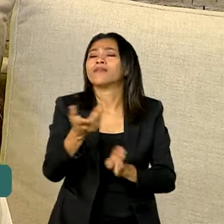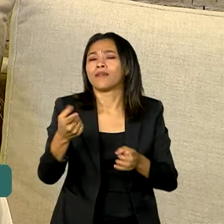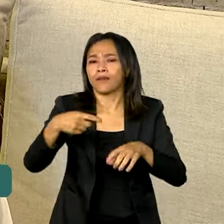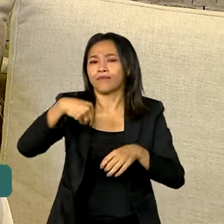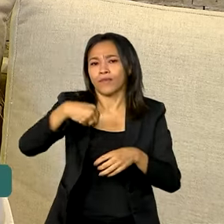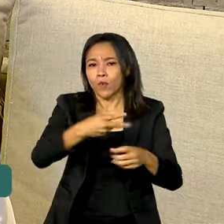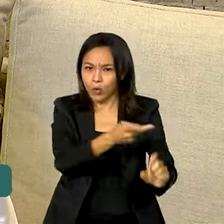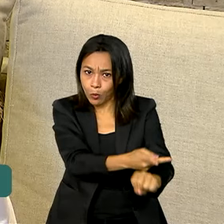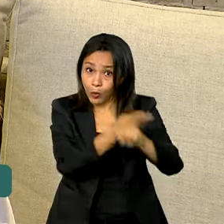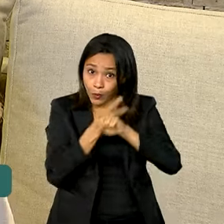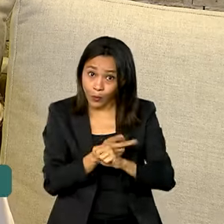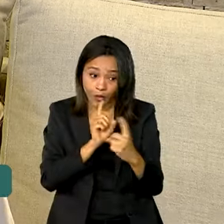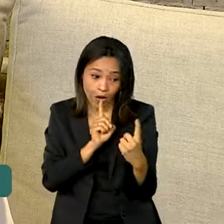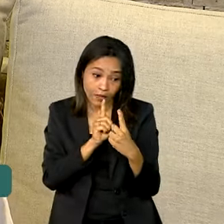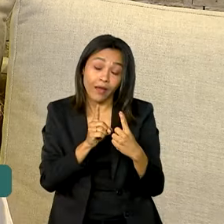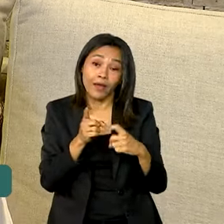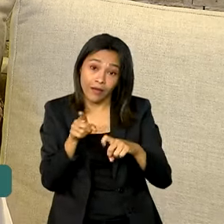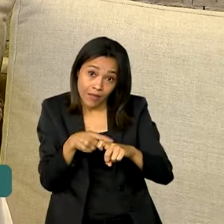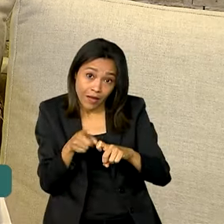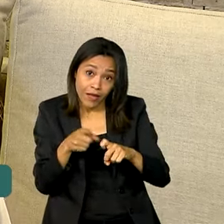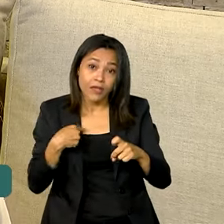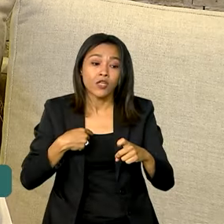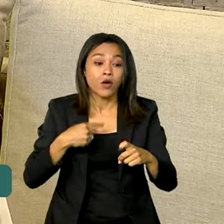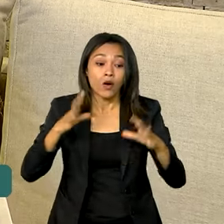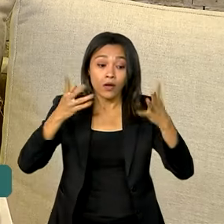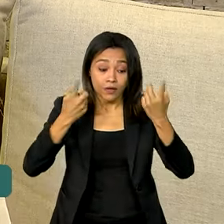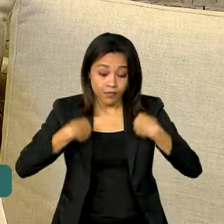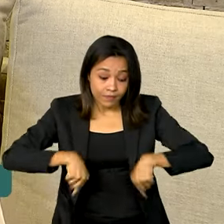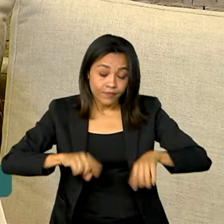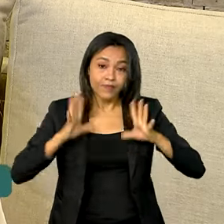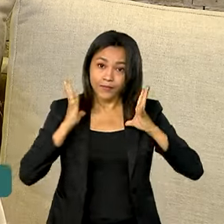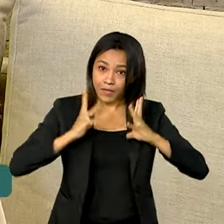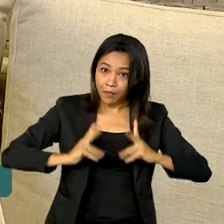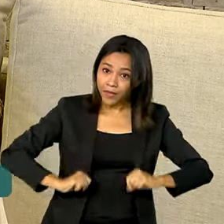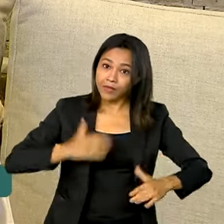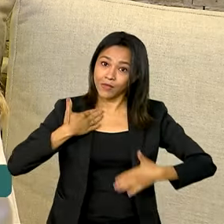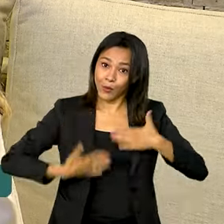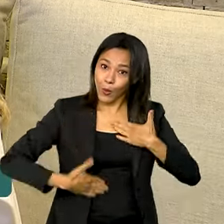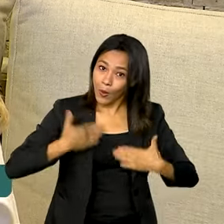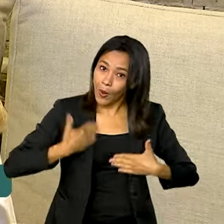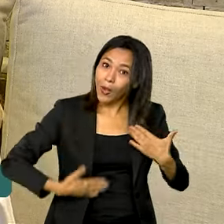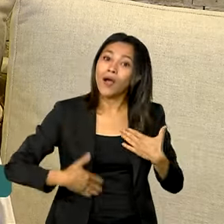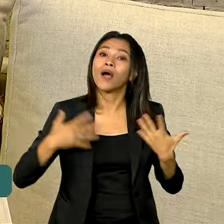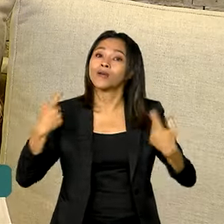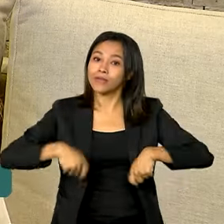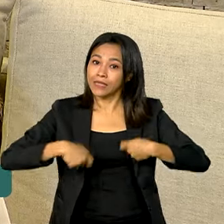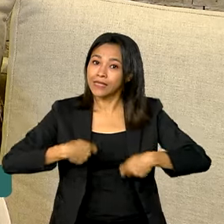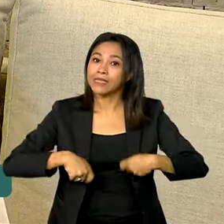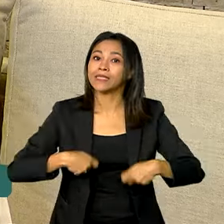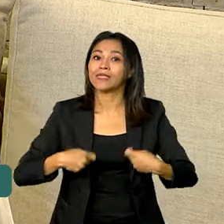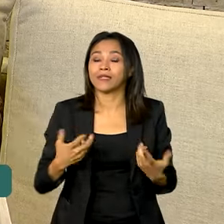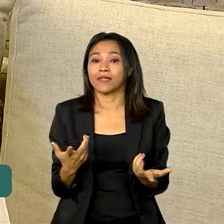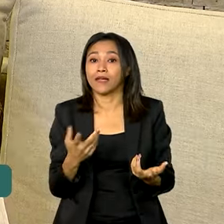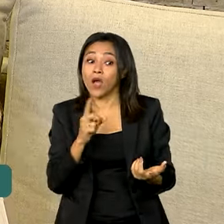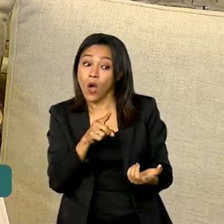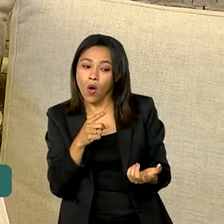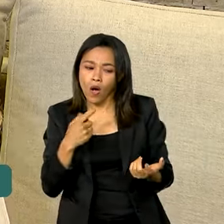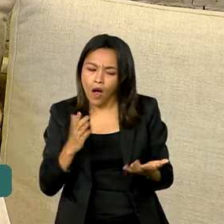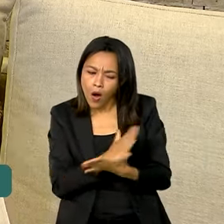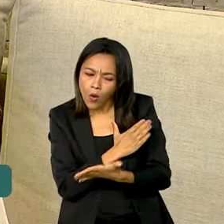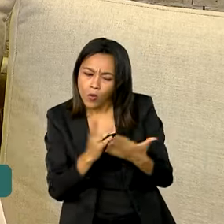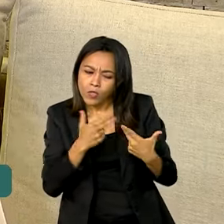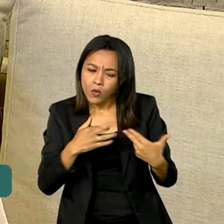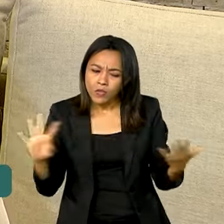higiene pessoal, orienta sobre autocuidado com o próprio corpo, sinais que podem